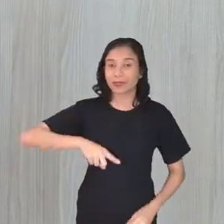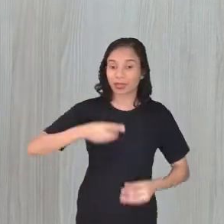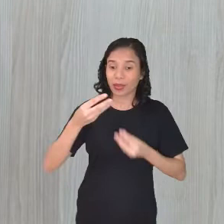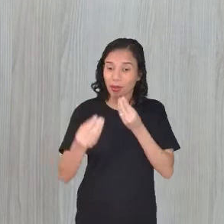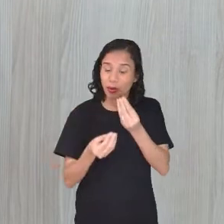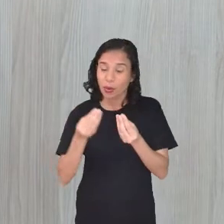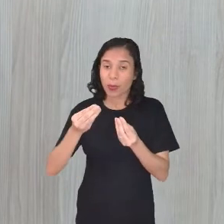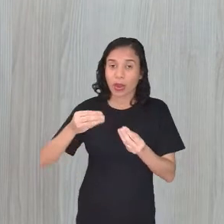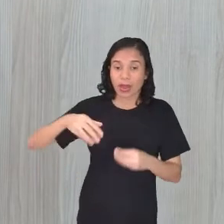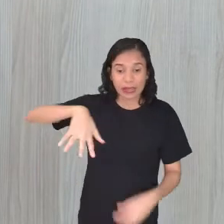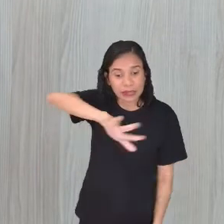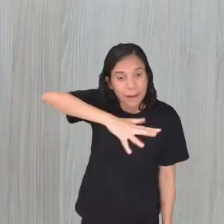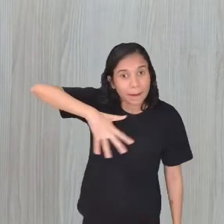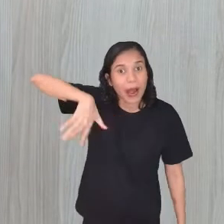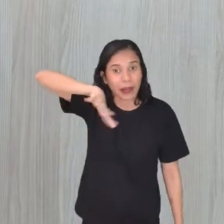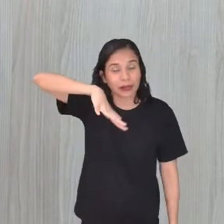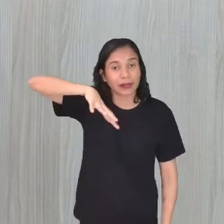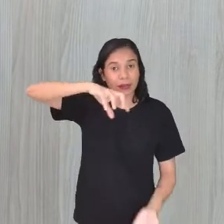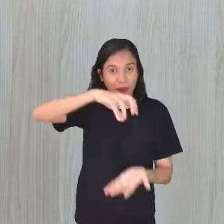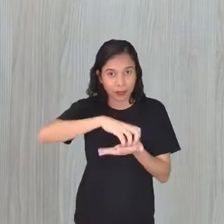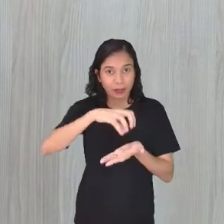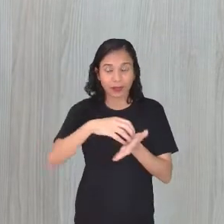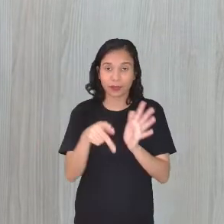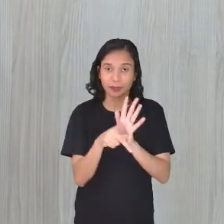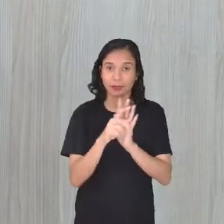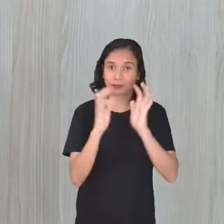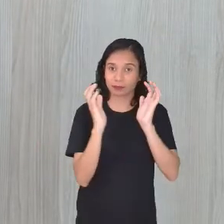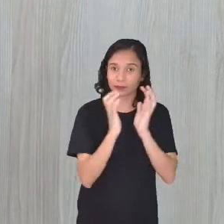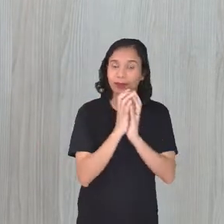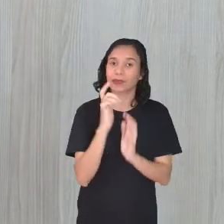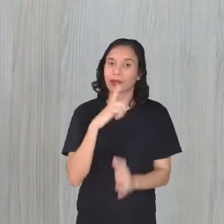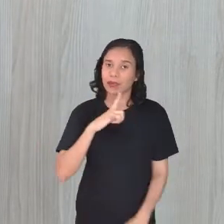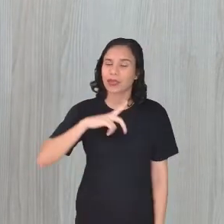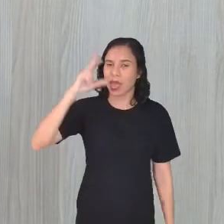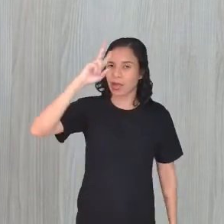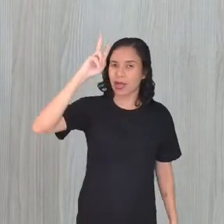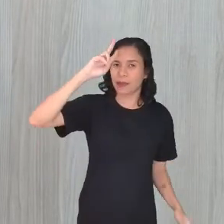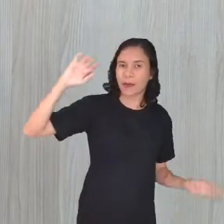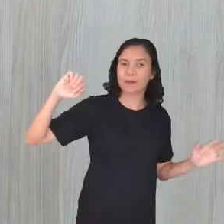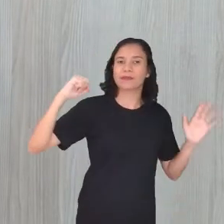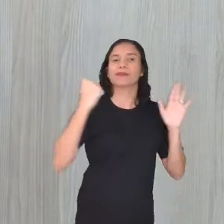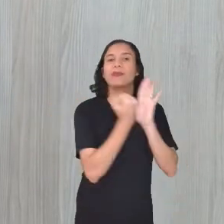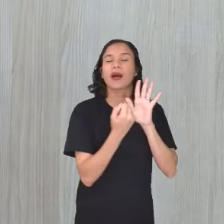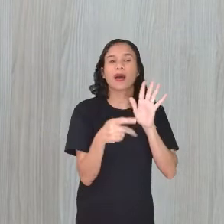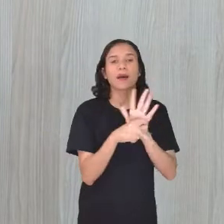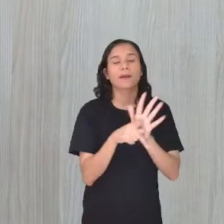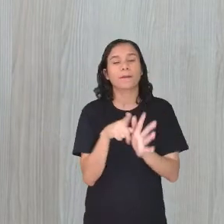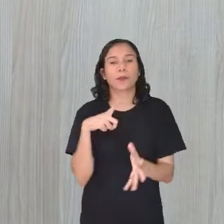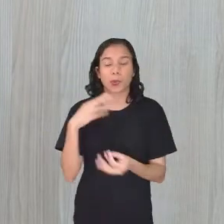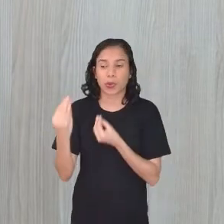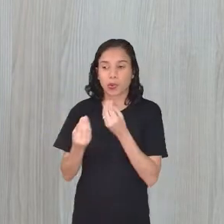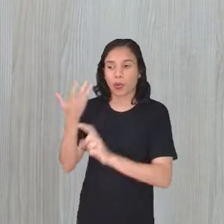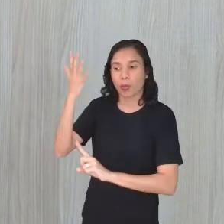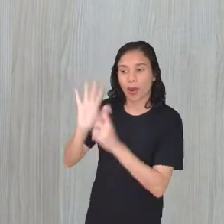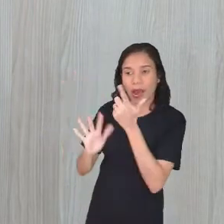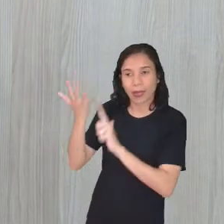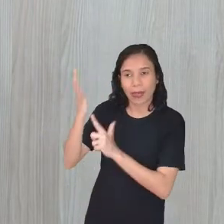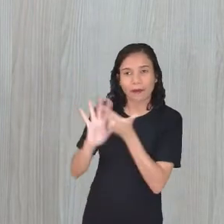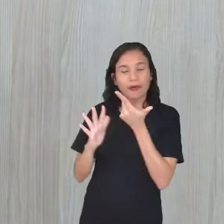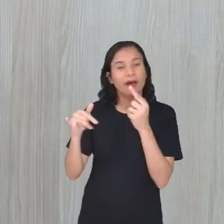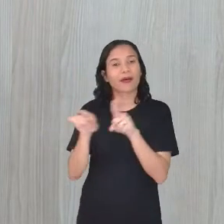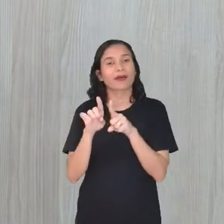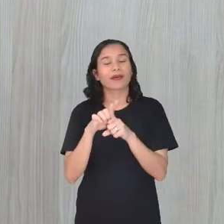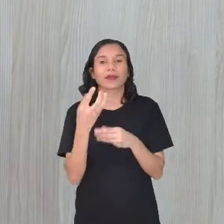parte do centro, ela tem essa lembrança aí, né? Tanto de agremiações carnavalescas, até